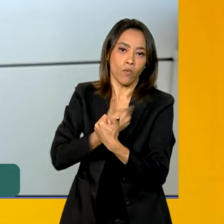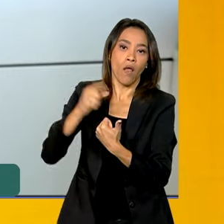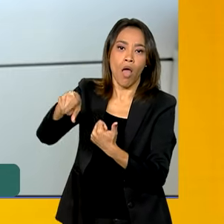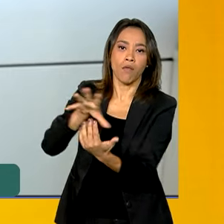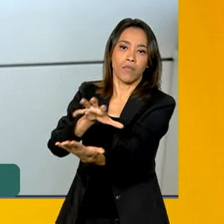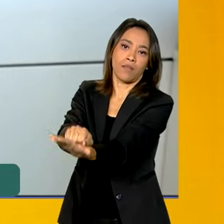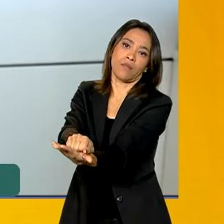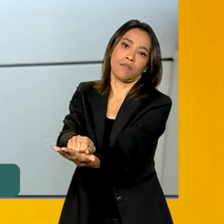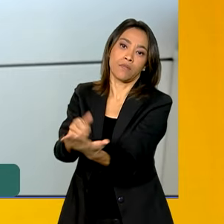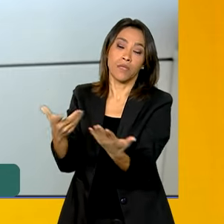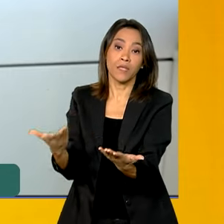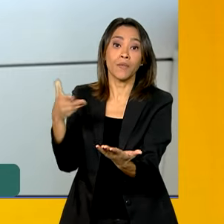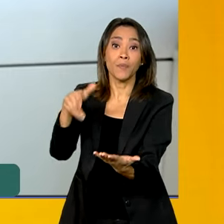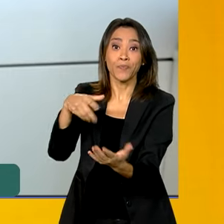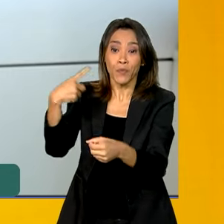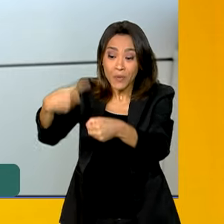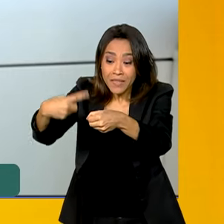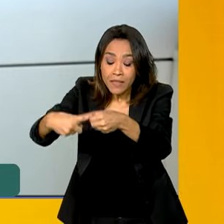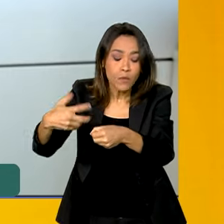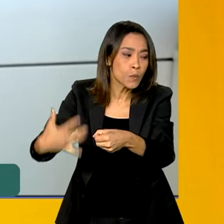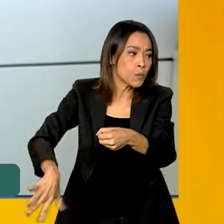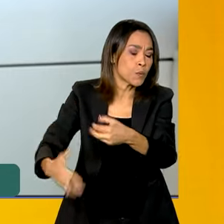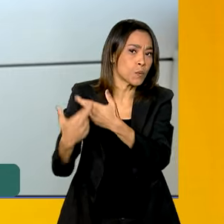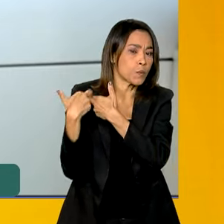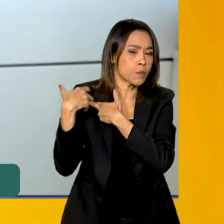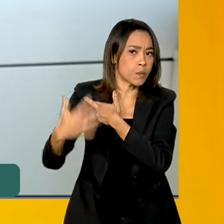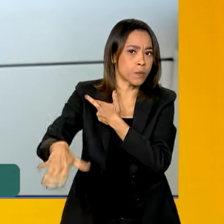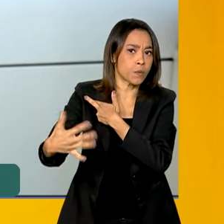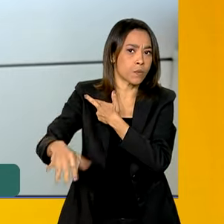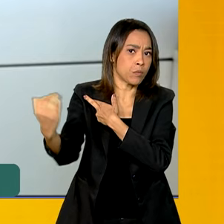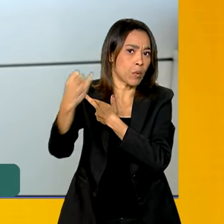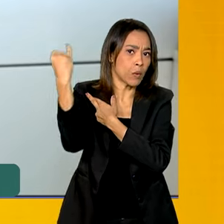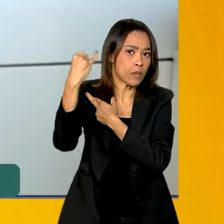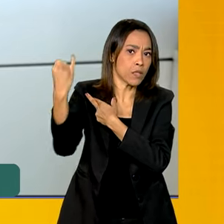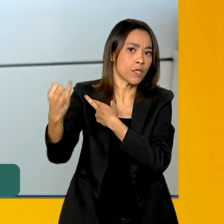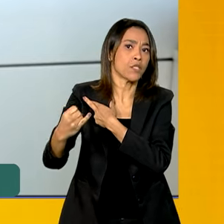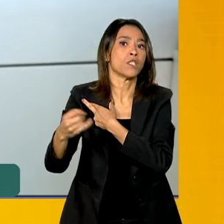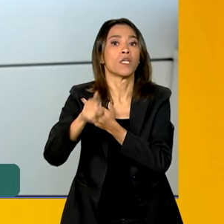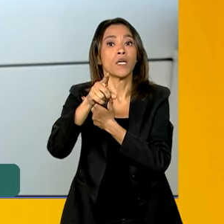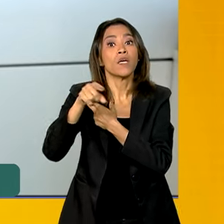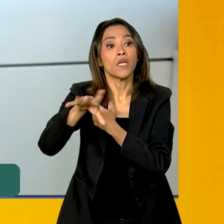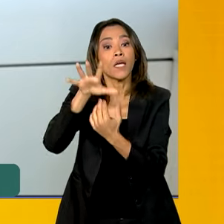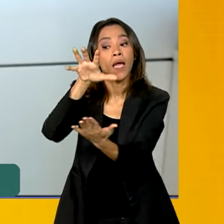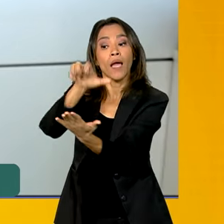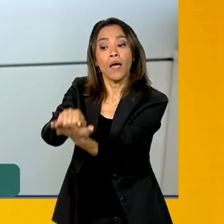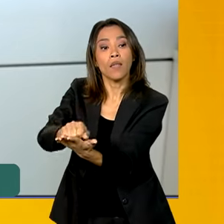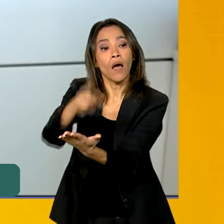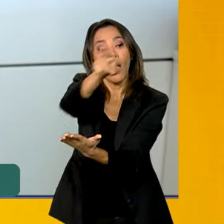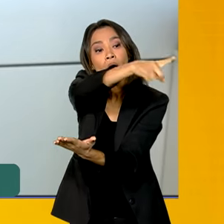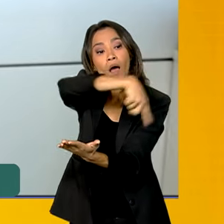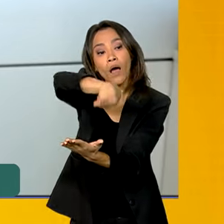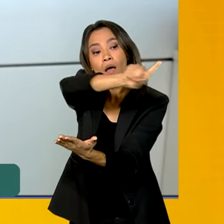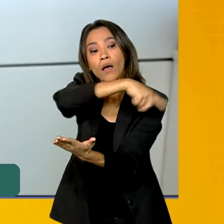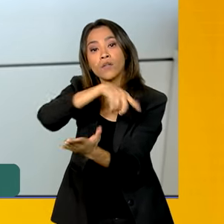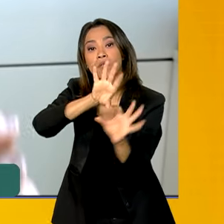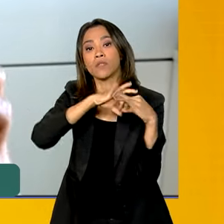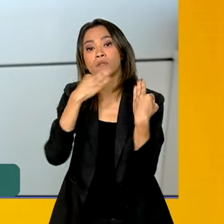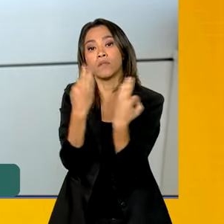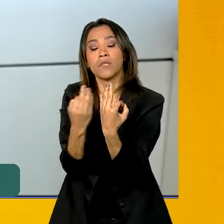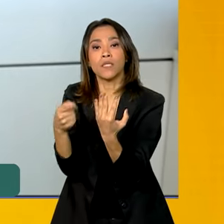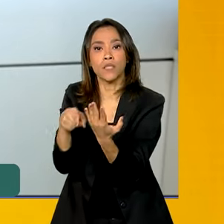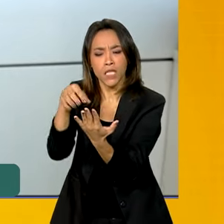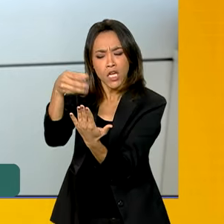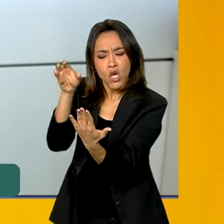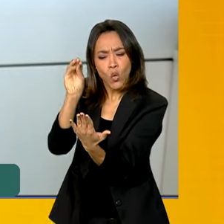município, ele tem uma responsabilidade fundamental que é de preencher o cadastro único com as informações extremamente corretas